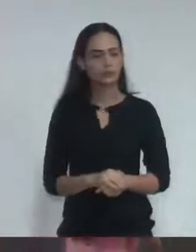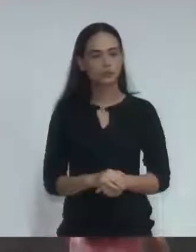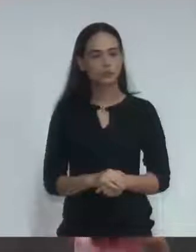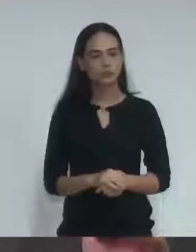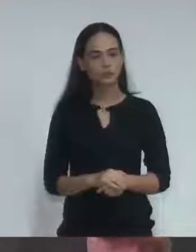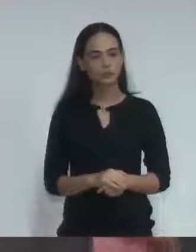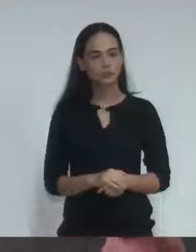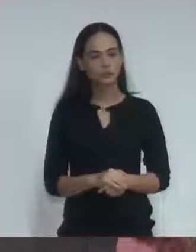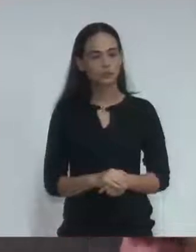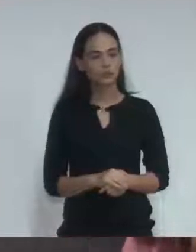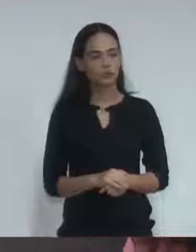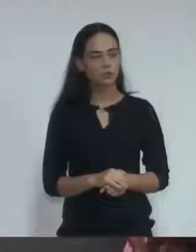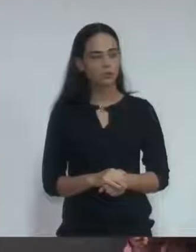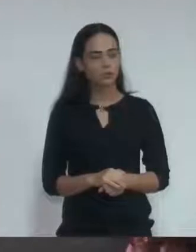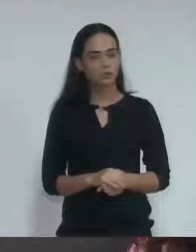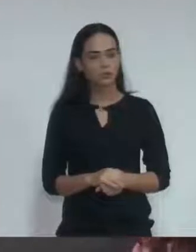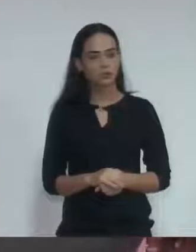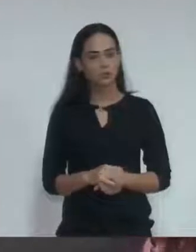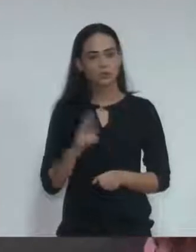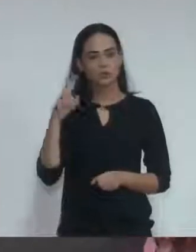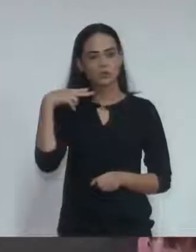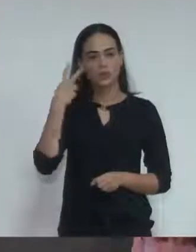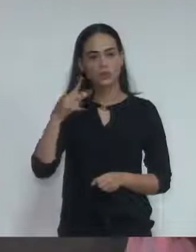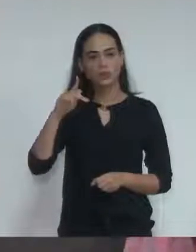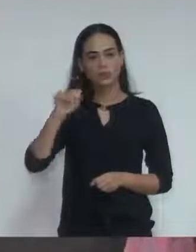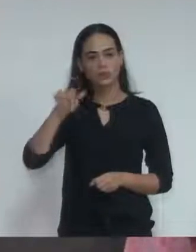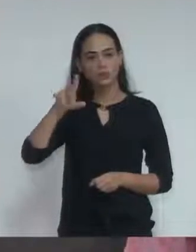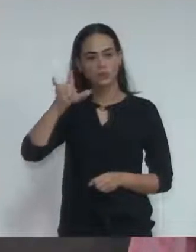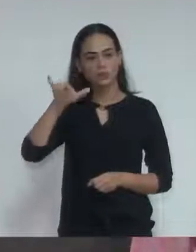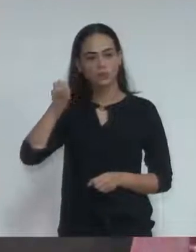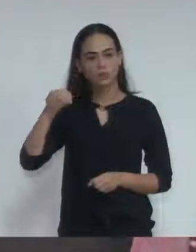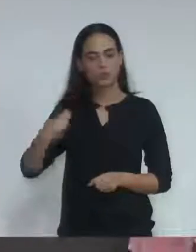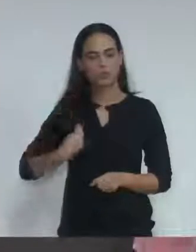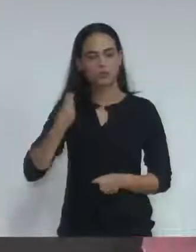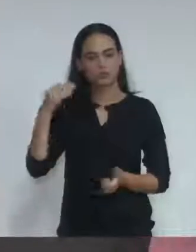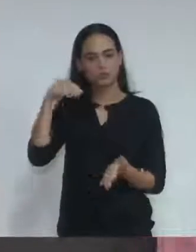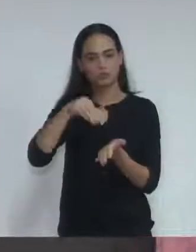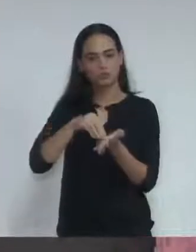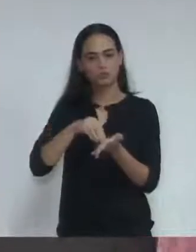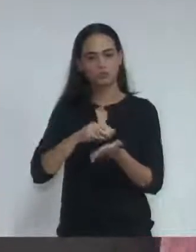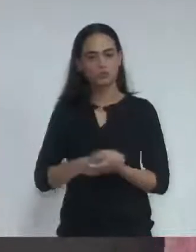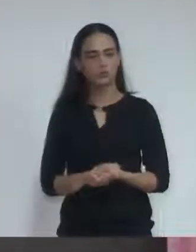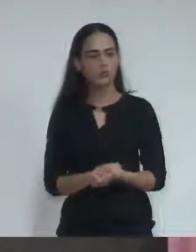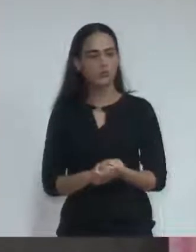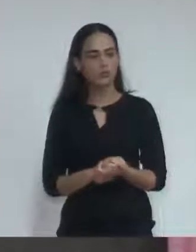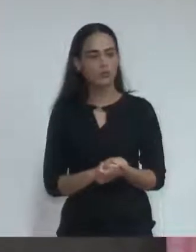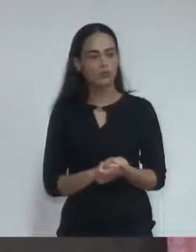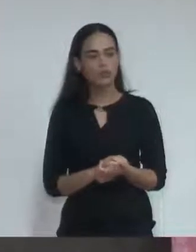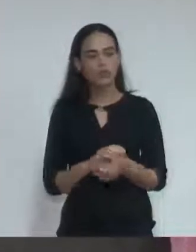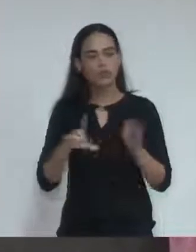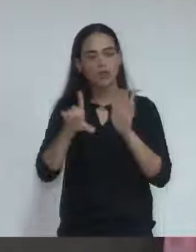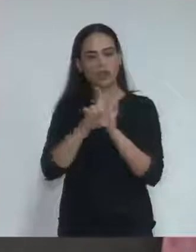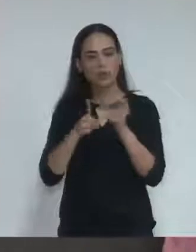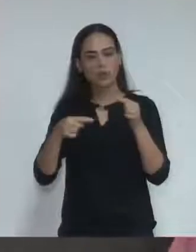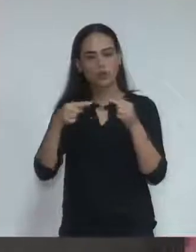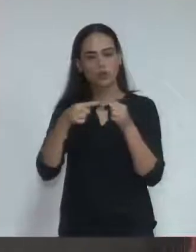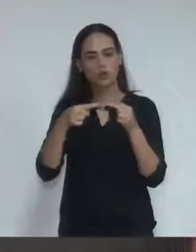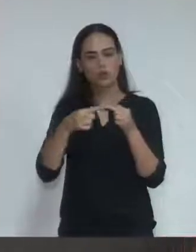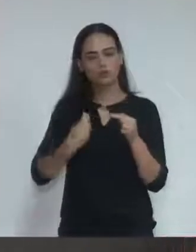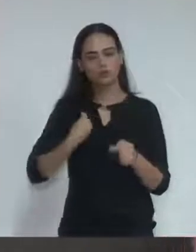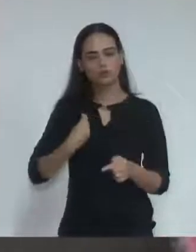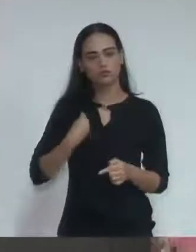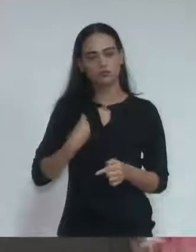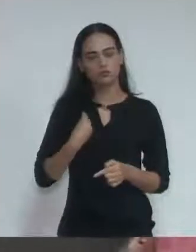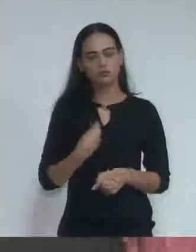Gostando a presença do vereador Paulinho Palmeira. Constado. Havendo um legal sobre a proteção de Deus, iniciamos nossos trabalhos